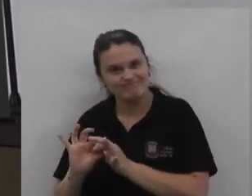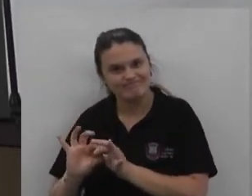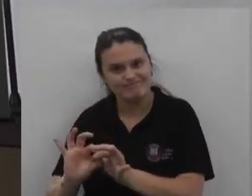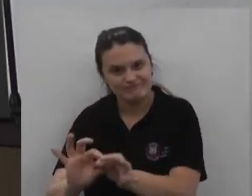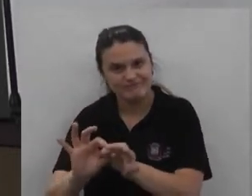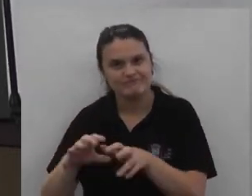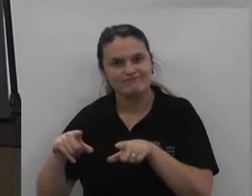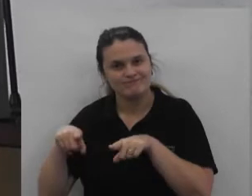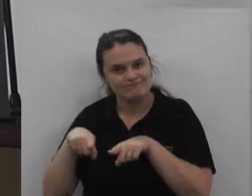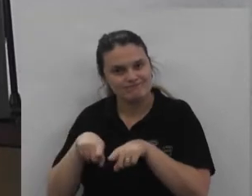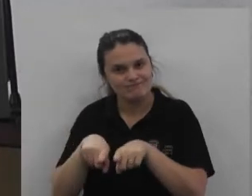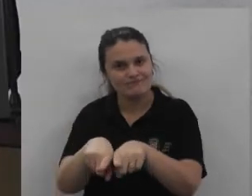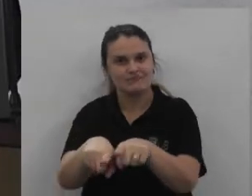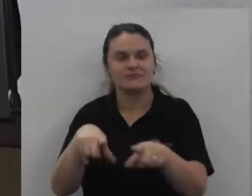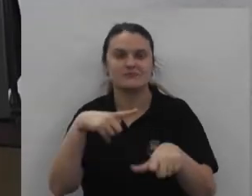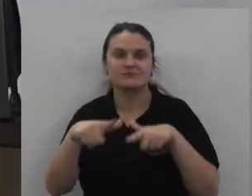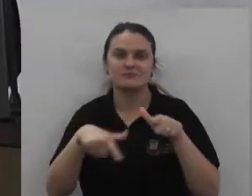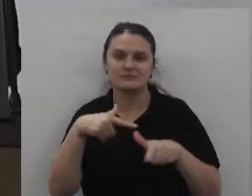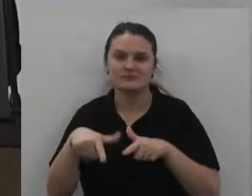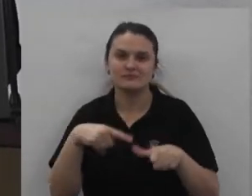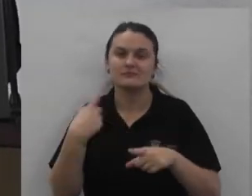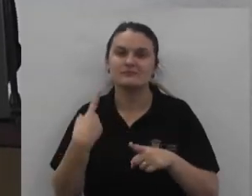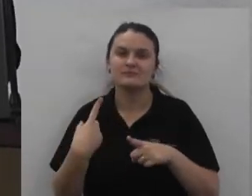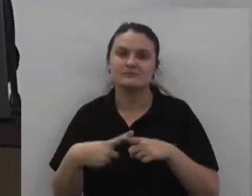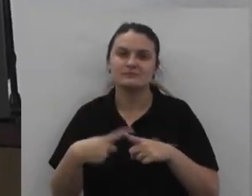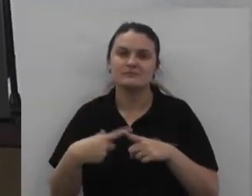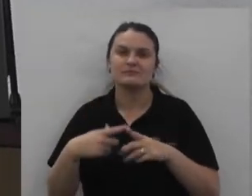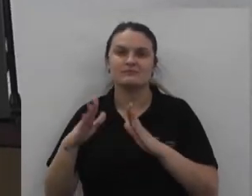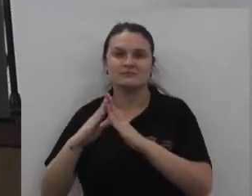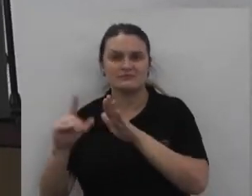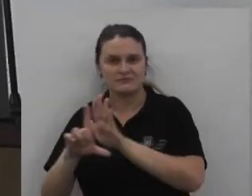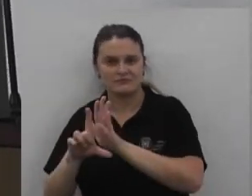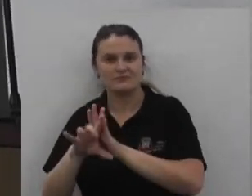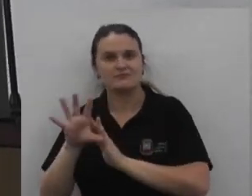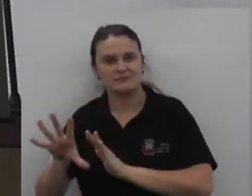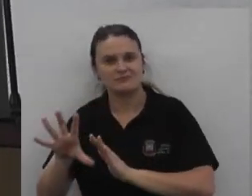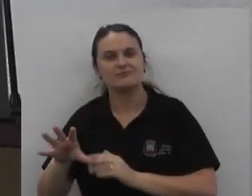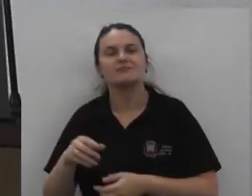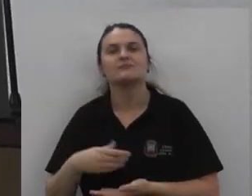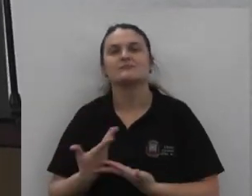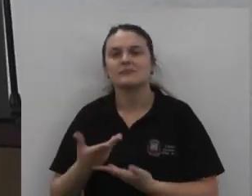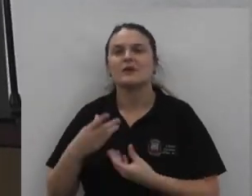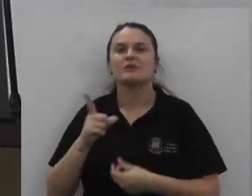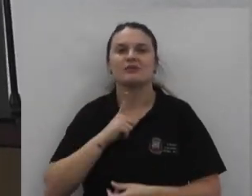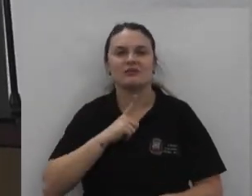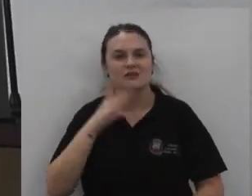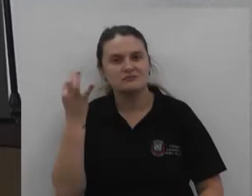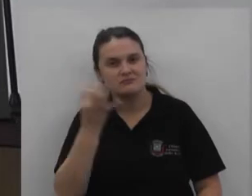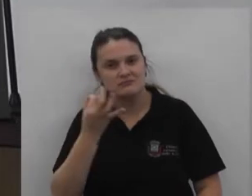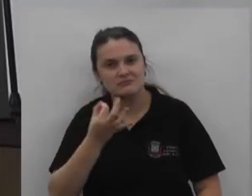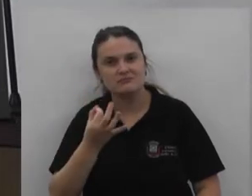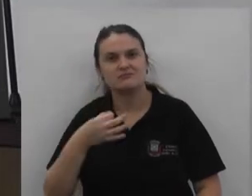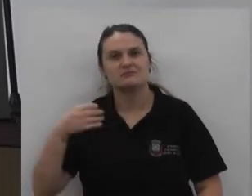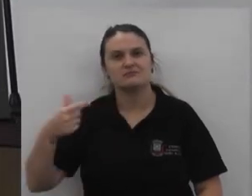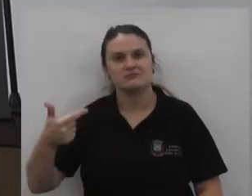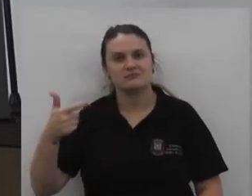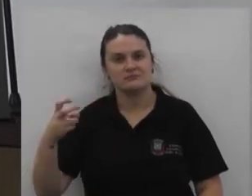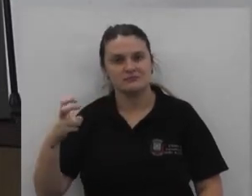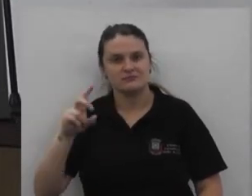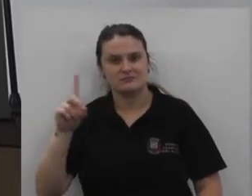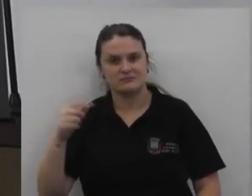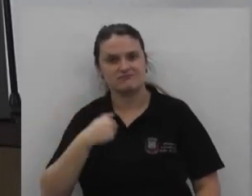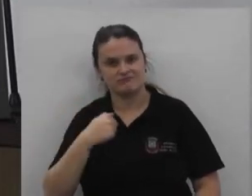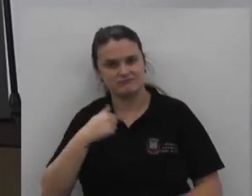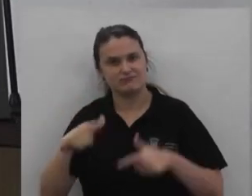Cobrar Eles têm cobrado Porque o trabalho Do legislativo É esse cobrar Então podem ter a certeza Que nesses 25